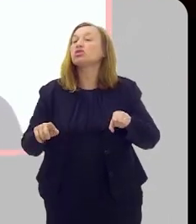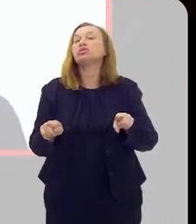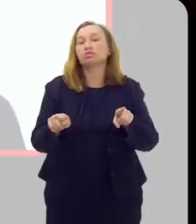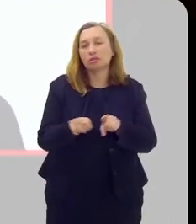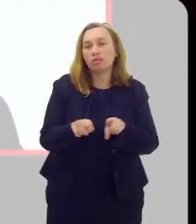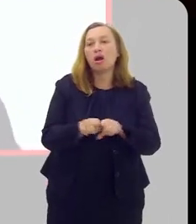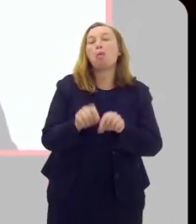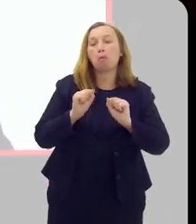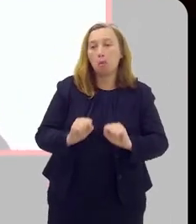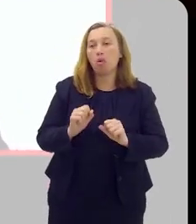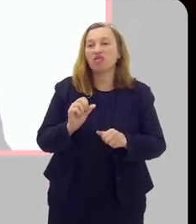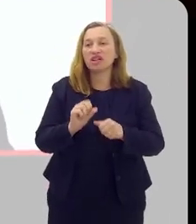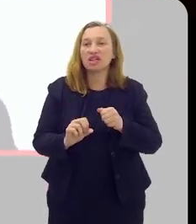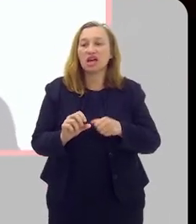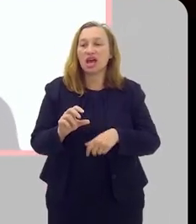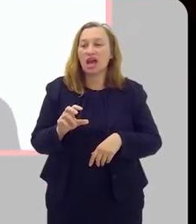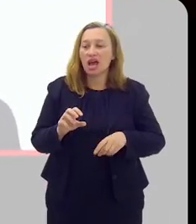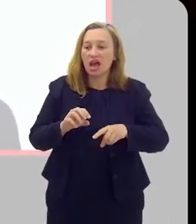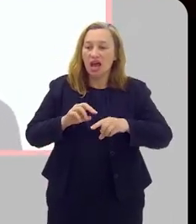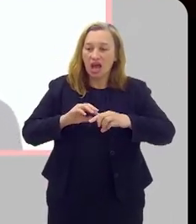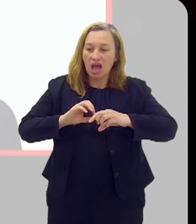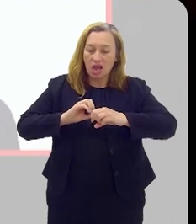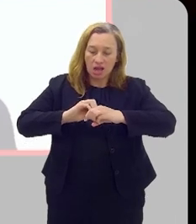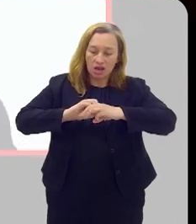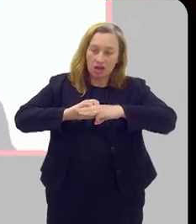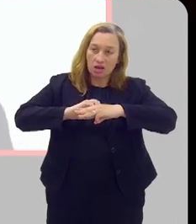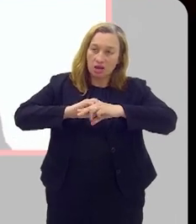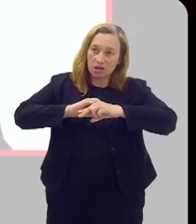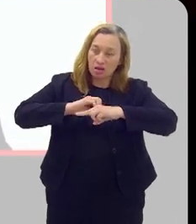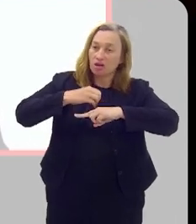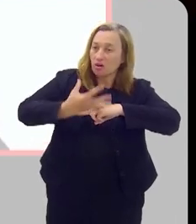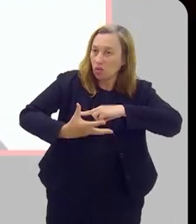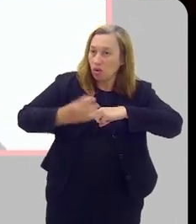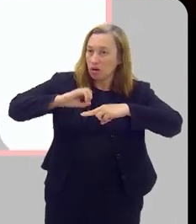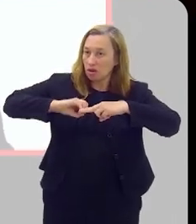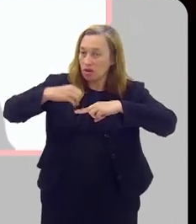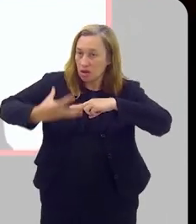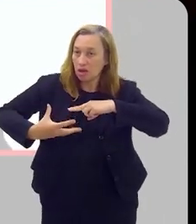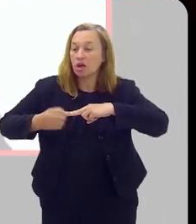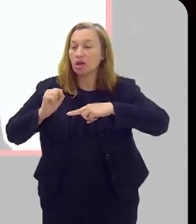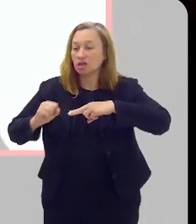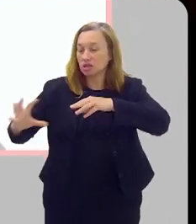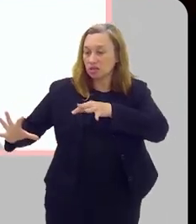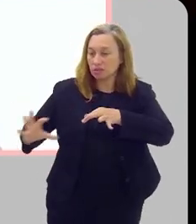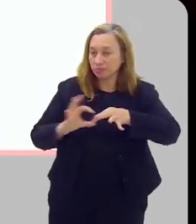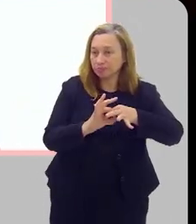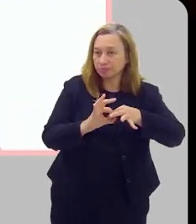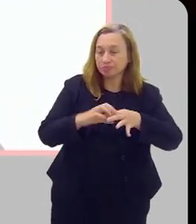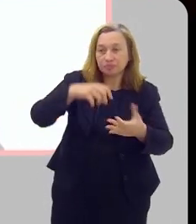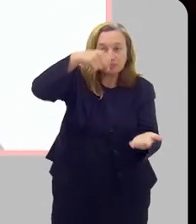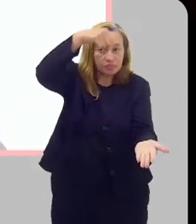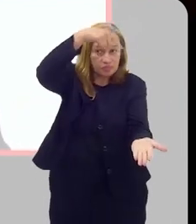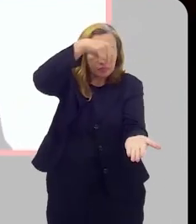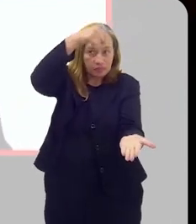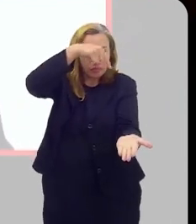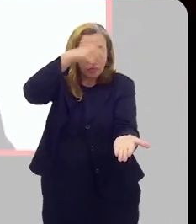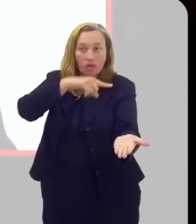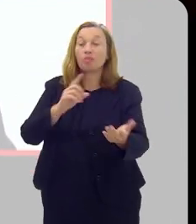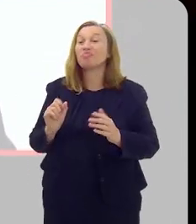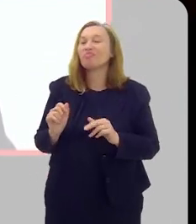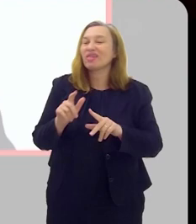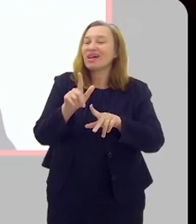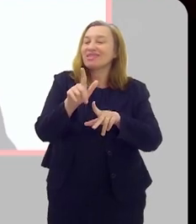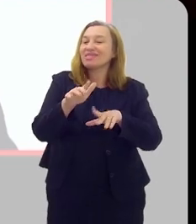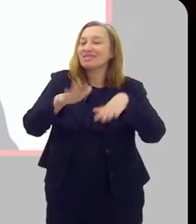coisas que a gente pode fazer também, radioterapia, quimioterapia, que são outras modalidades que a gente acaba associando. Mas aí é muito mais complexo,